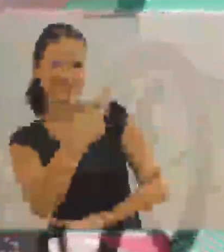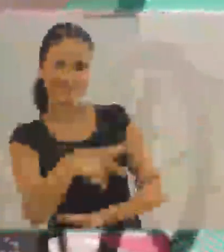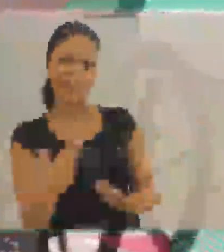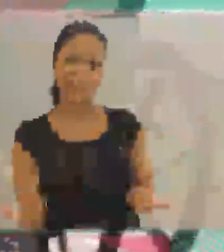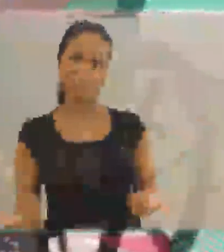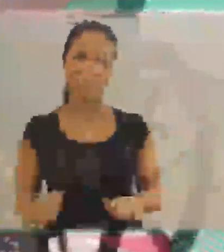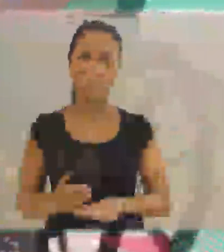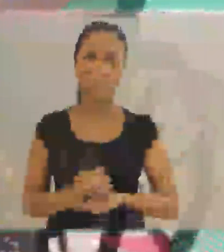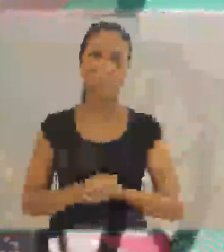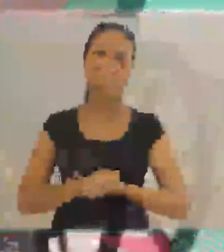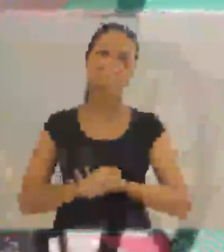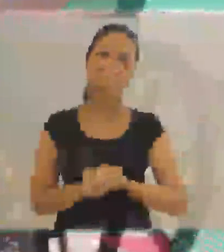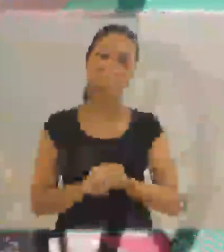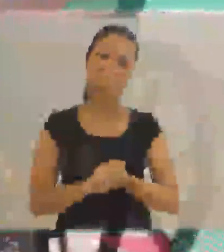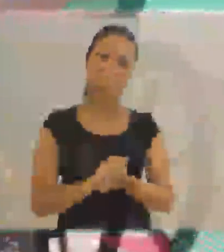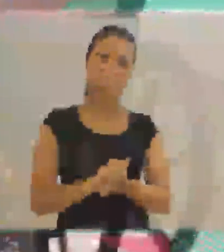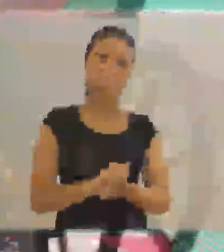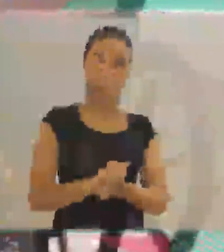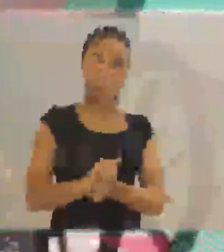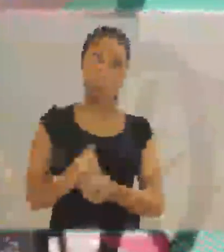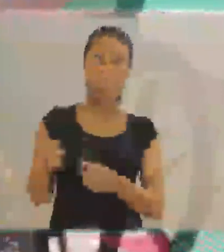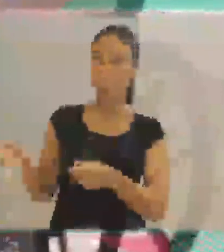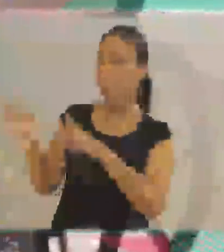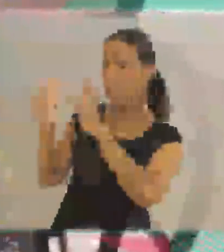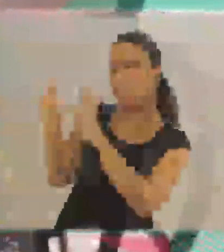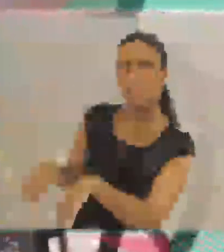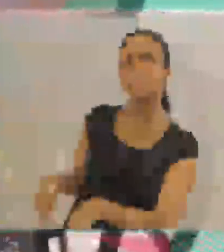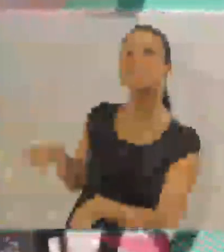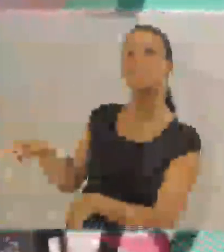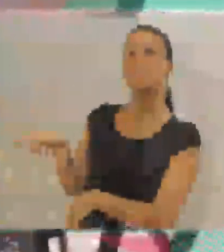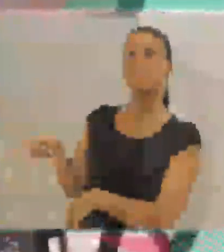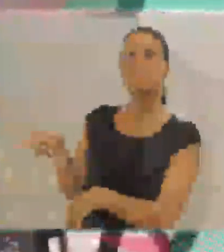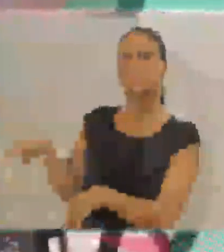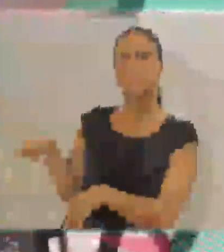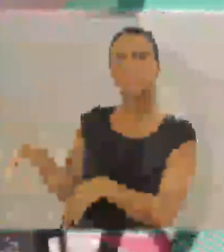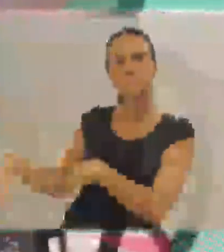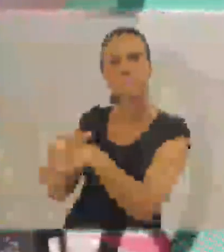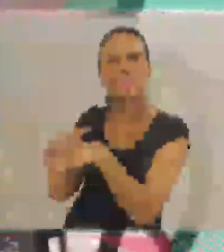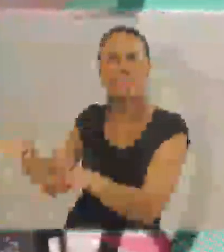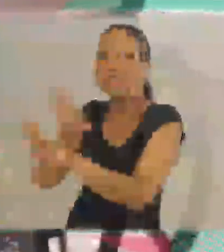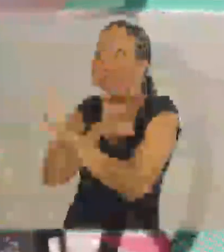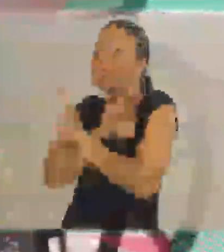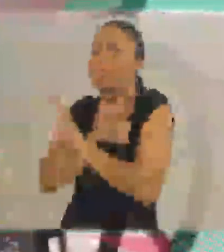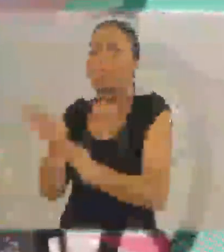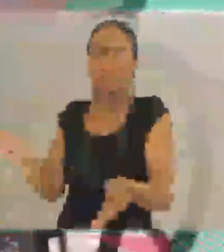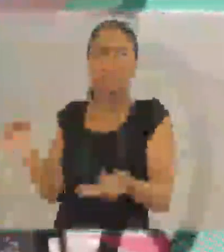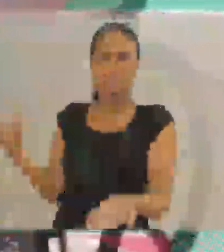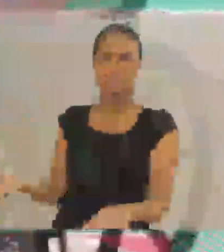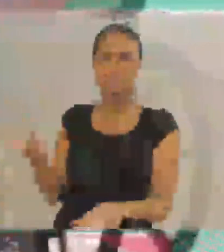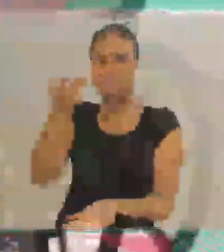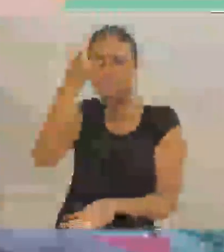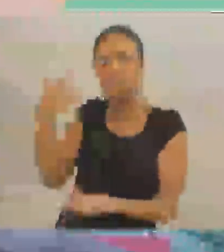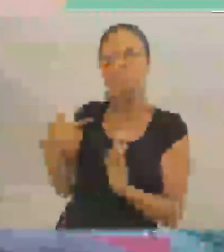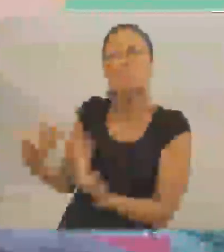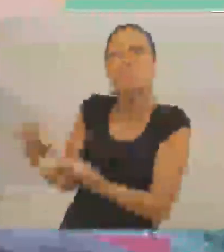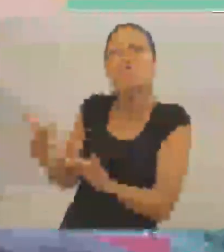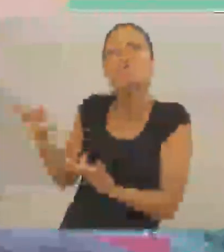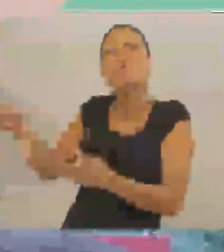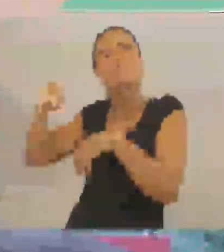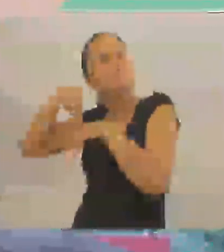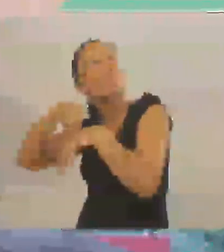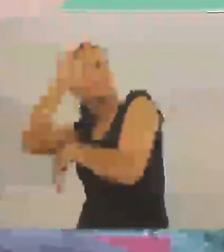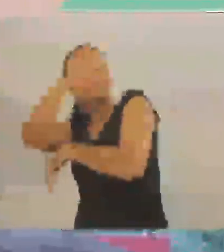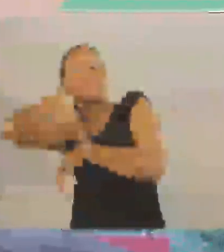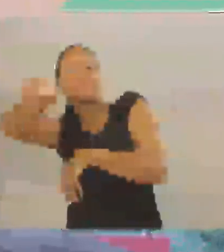Mas eu acho que foi uma... Foi não, é, um aprendizado constante para ele. Para